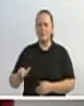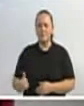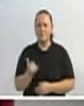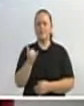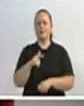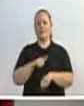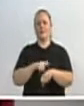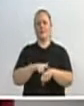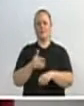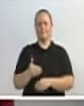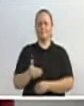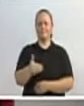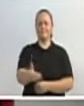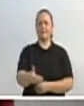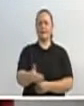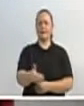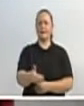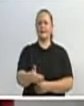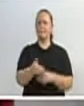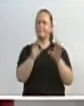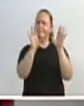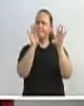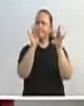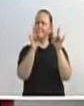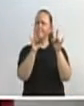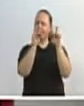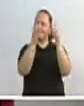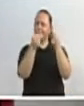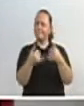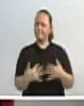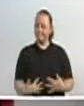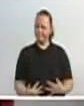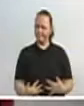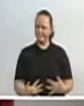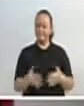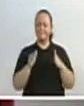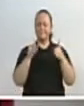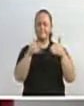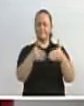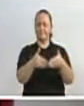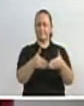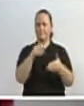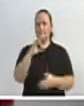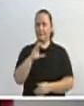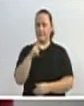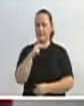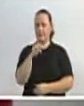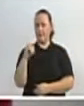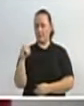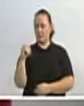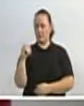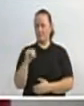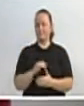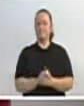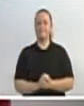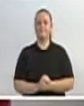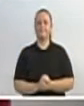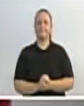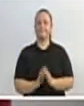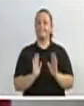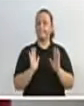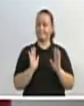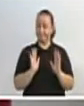considerações em relação à comissão parlamentar de inquérito. Primeiro, até